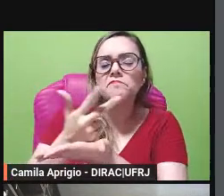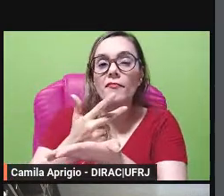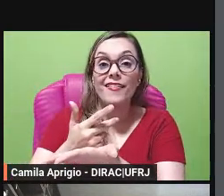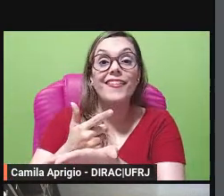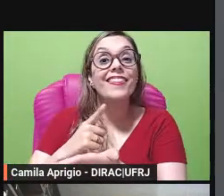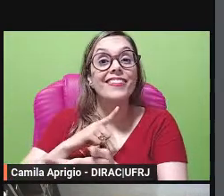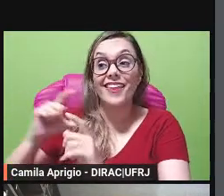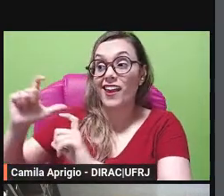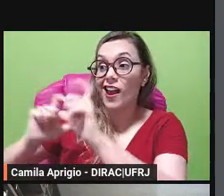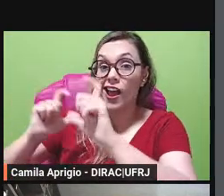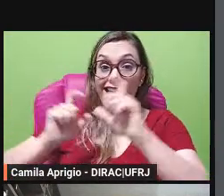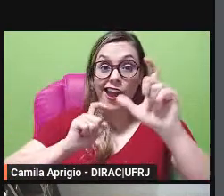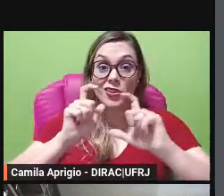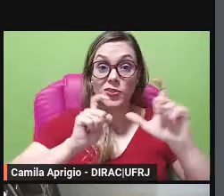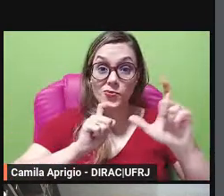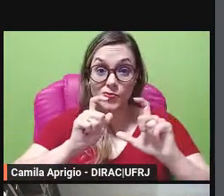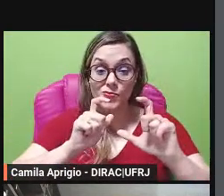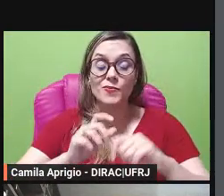também